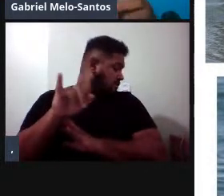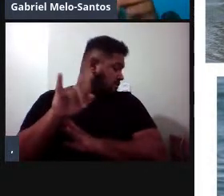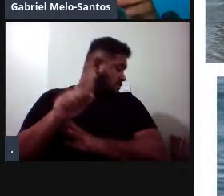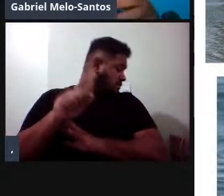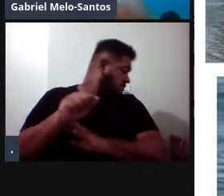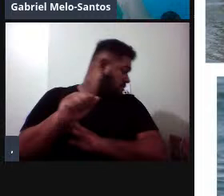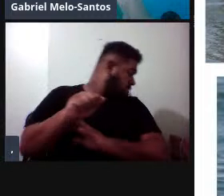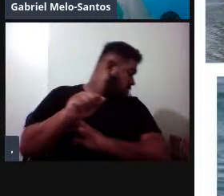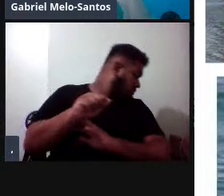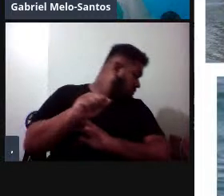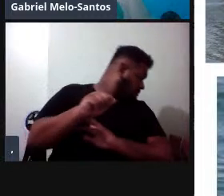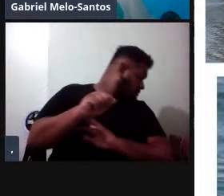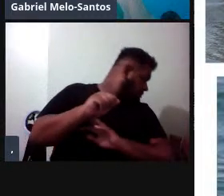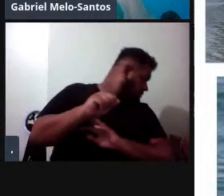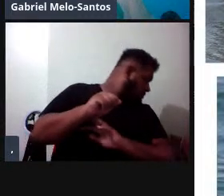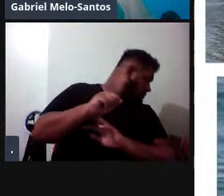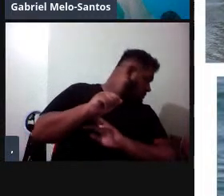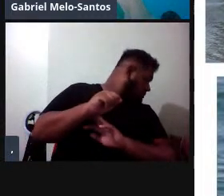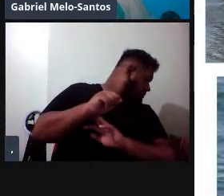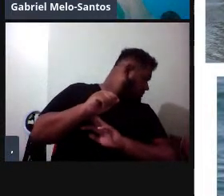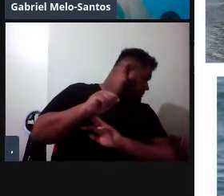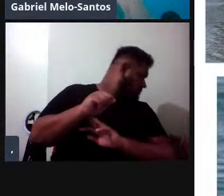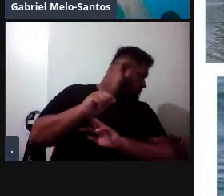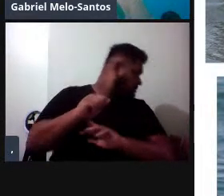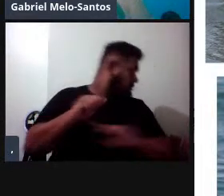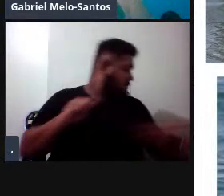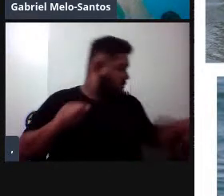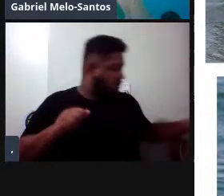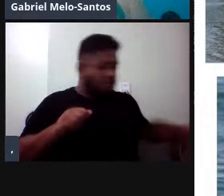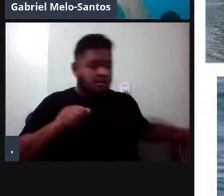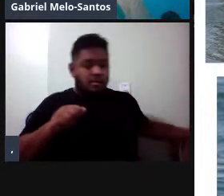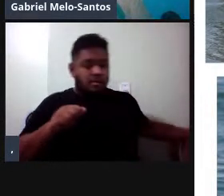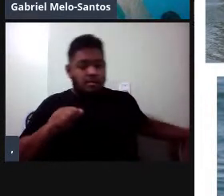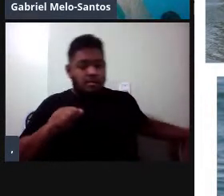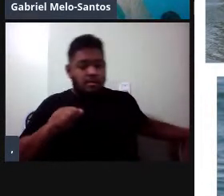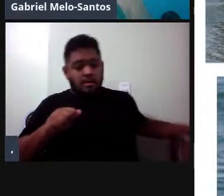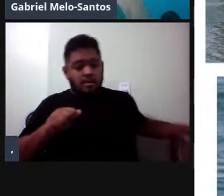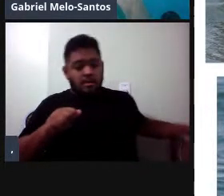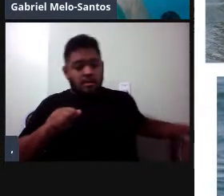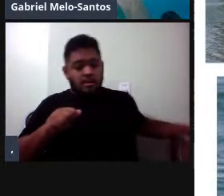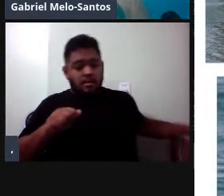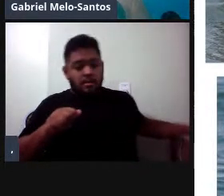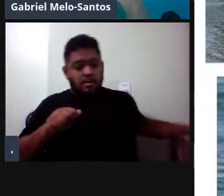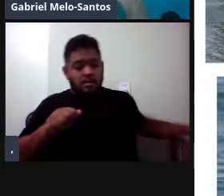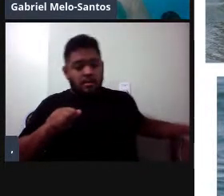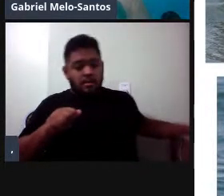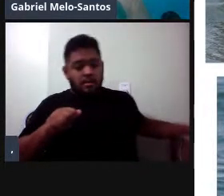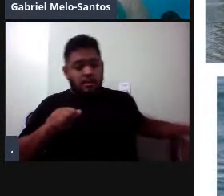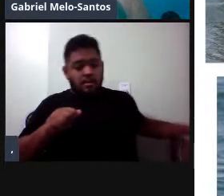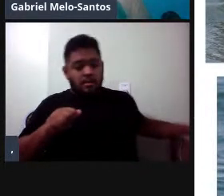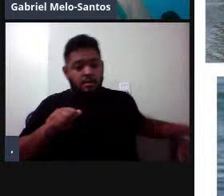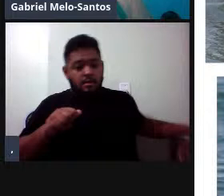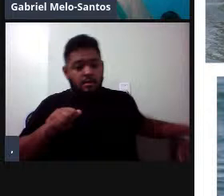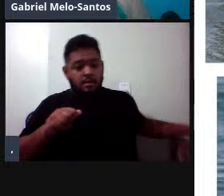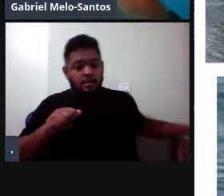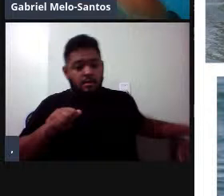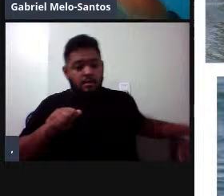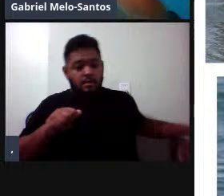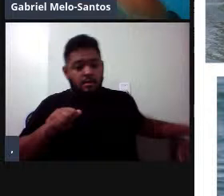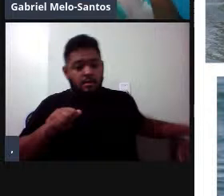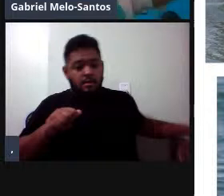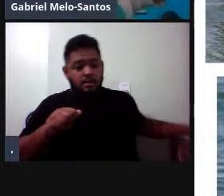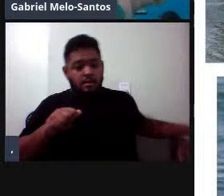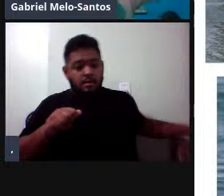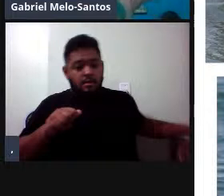teve um repertório vocal muito grande. A gente acredita que uma das causas dessa disparidade tão grande é que essa população interage